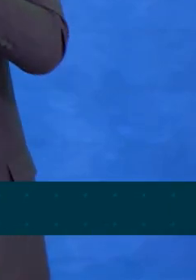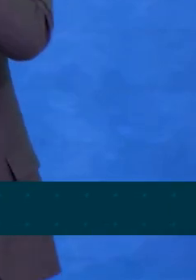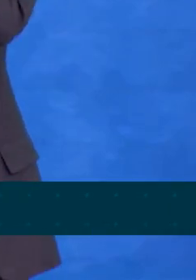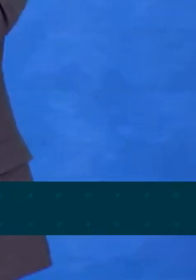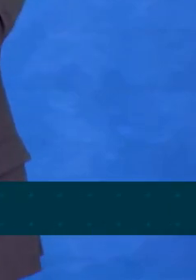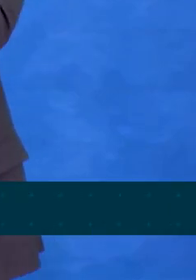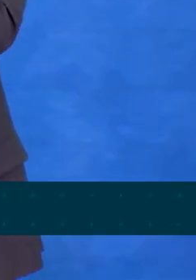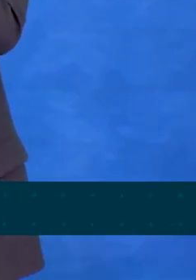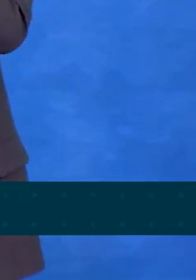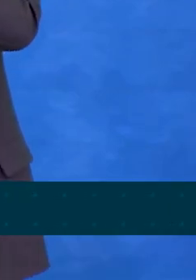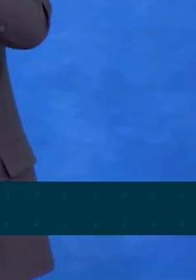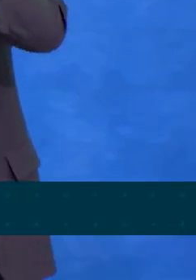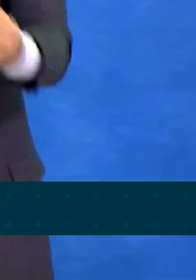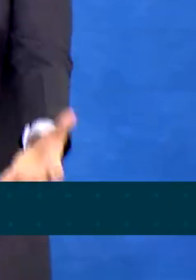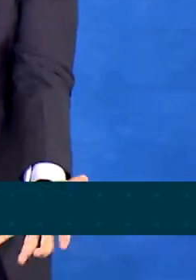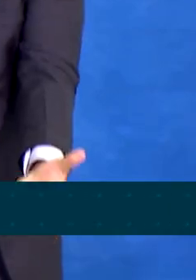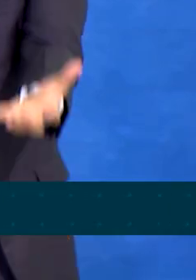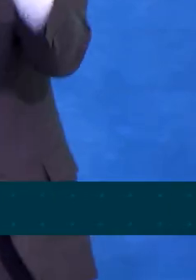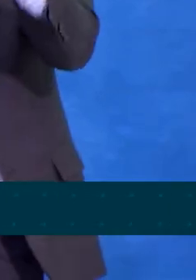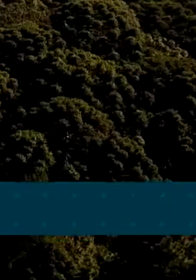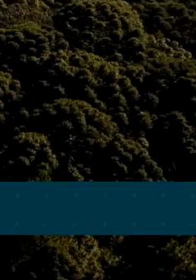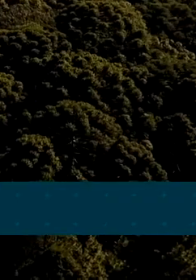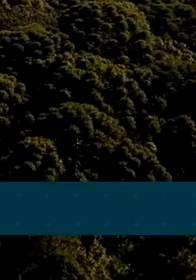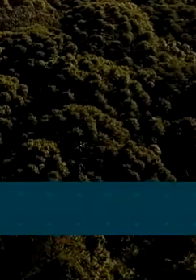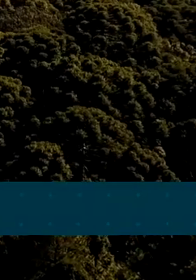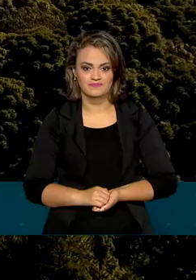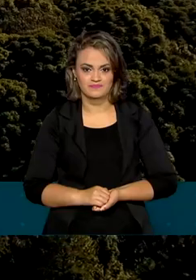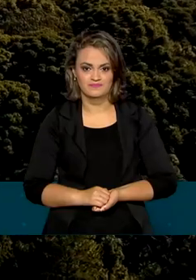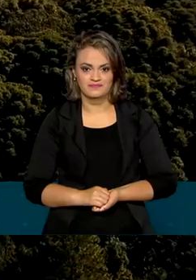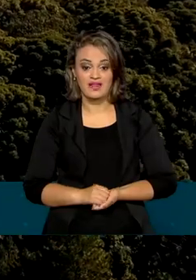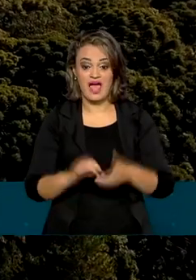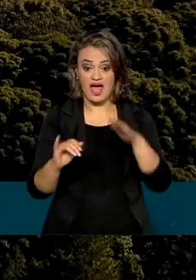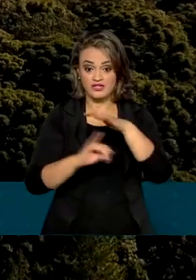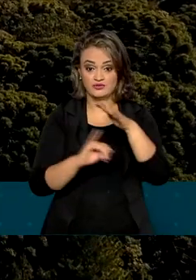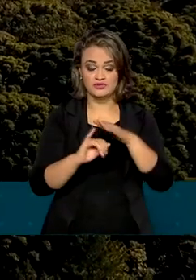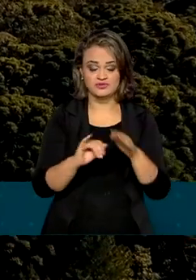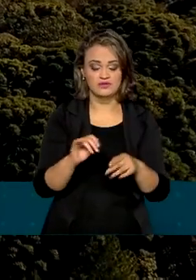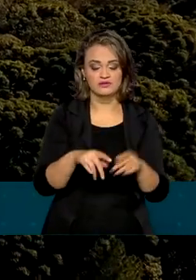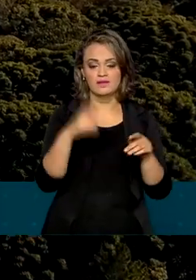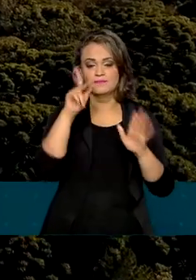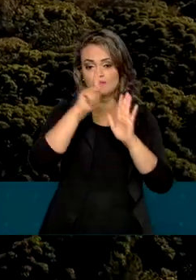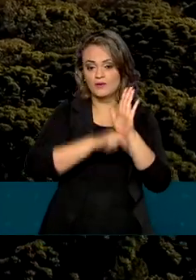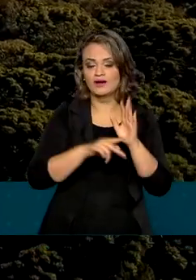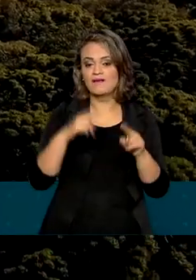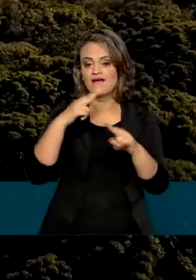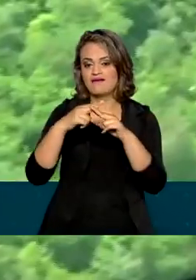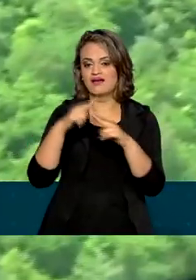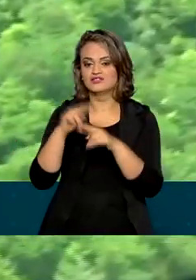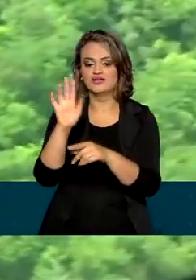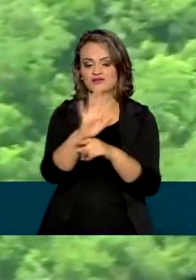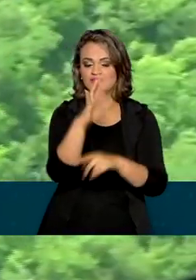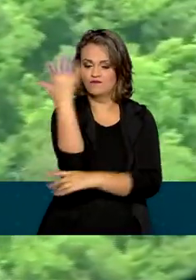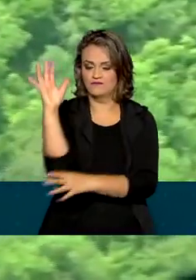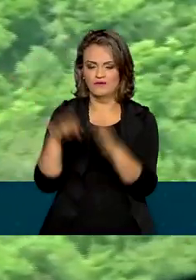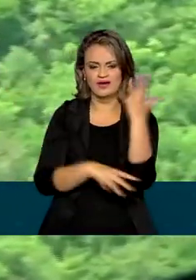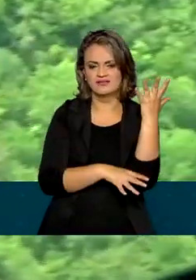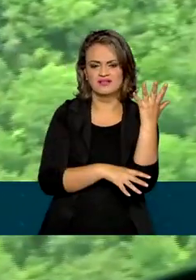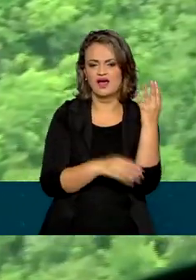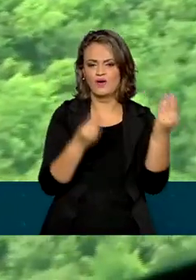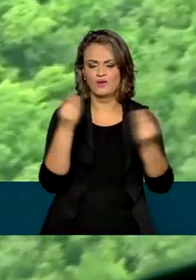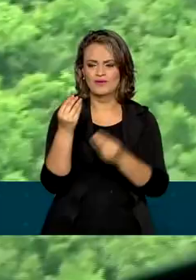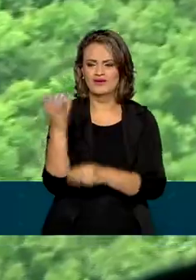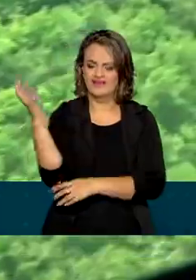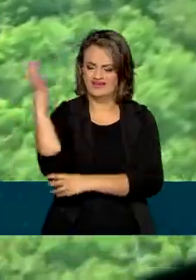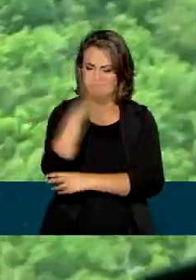e que quando nós assumimos não existia mais. A instituição também conta com o programa Caixa Refloresta, que visa recuperar